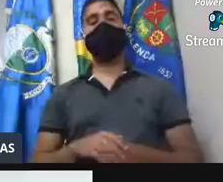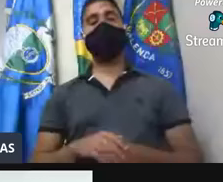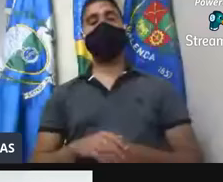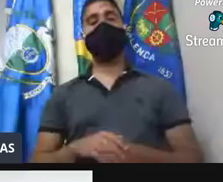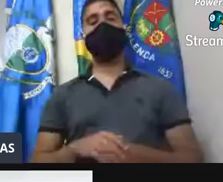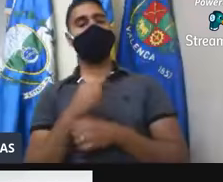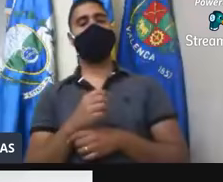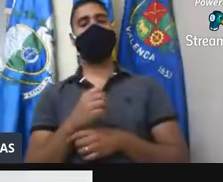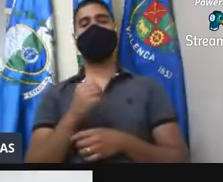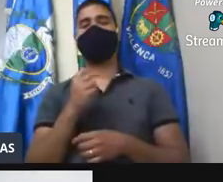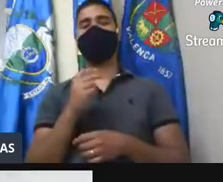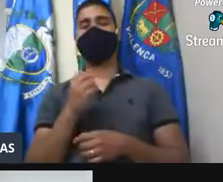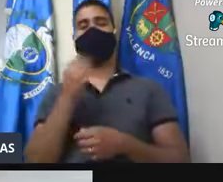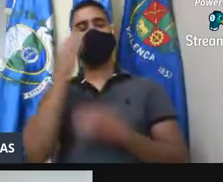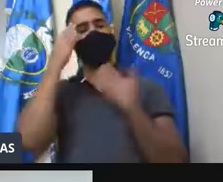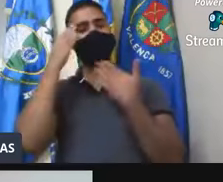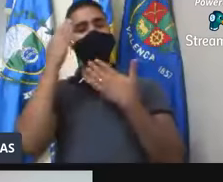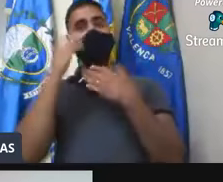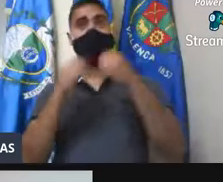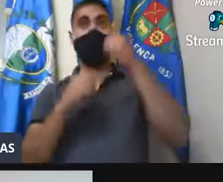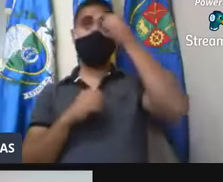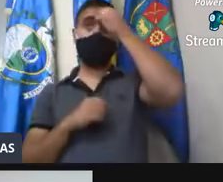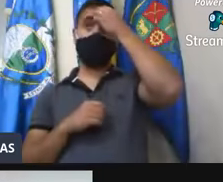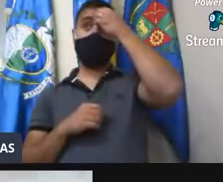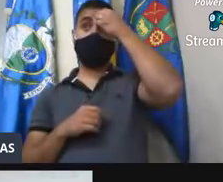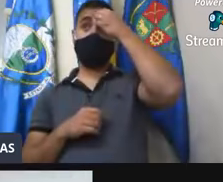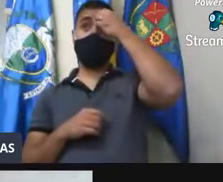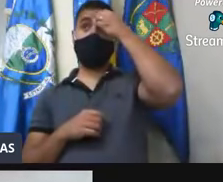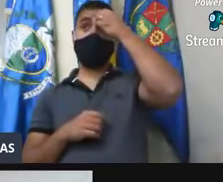gente aí. Obrigada. vereador, vereador Marcelo Sanzabial.